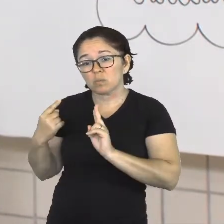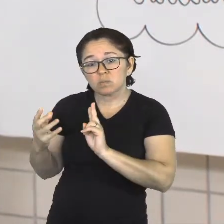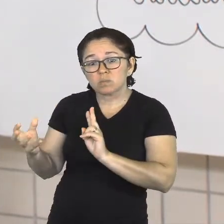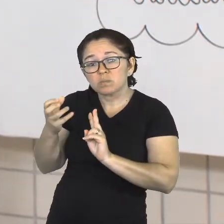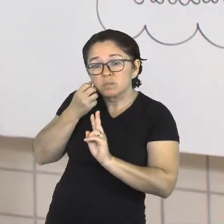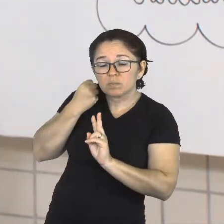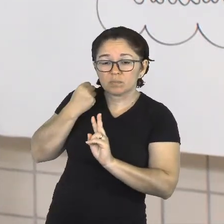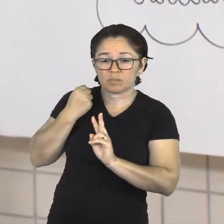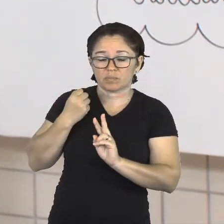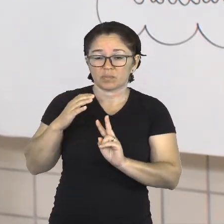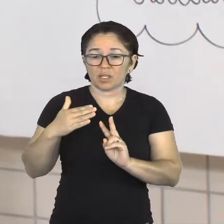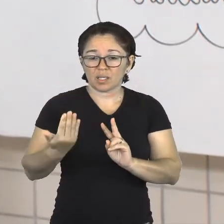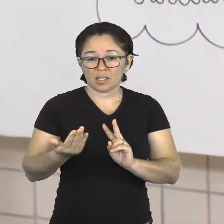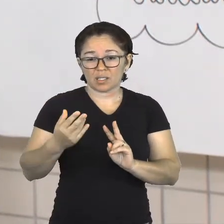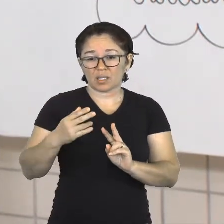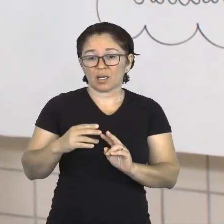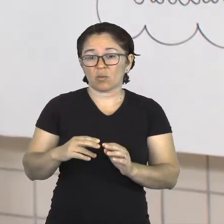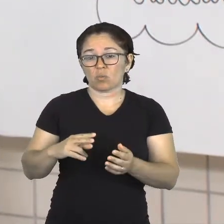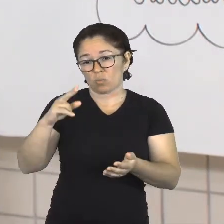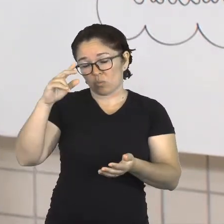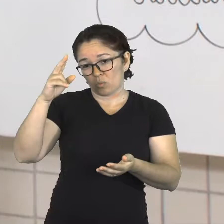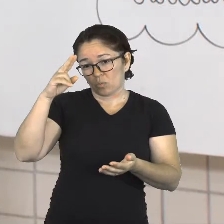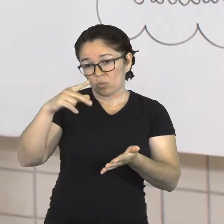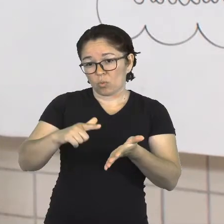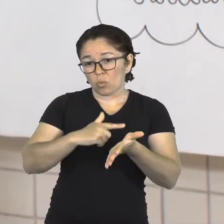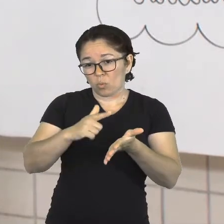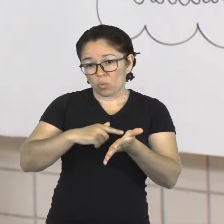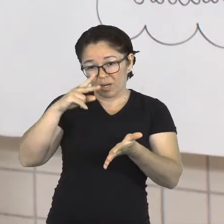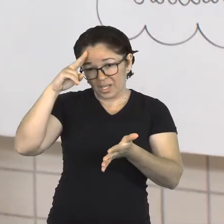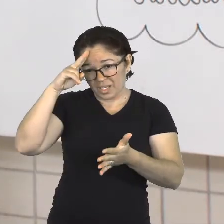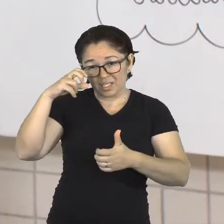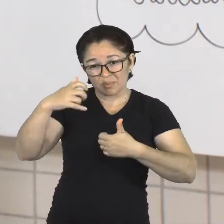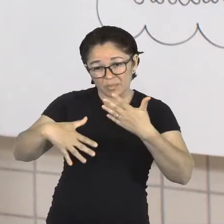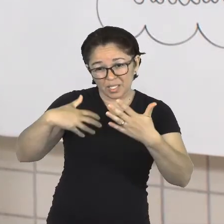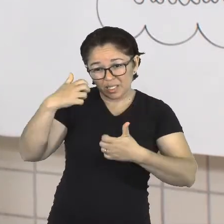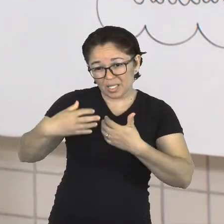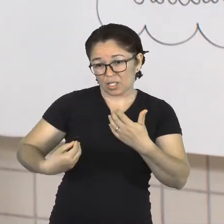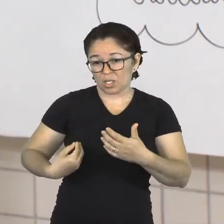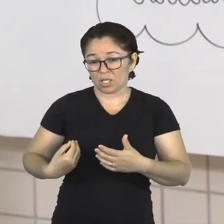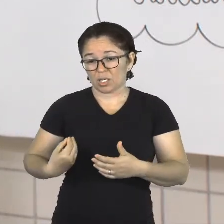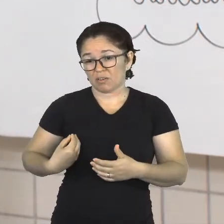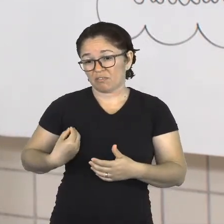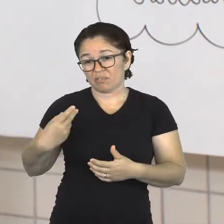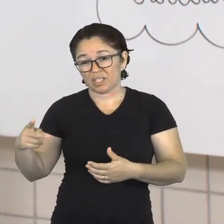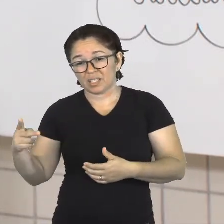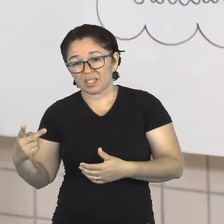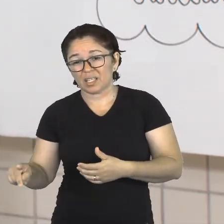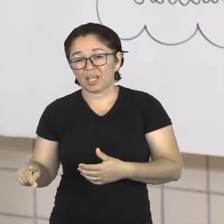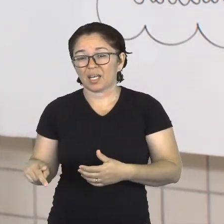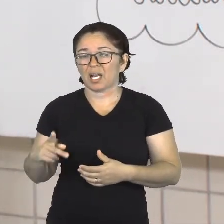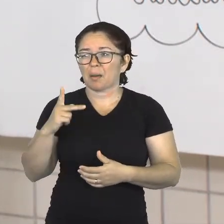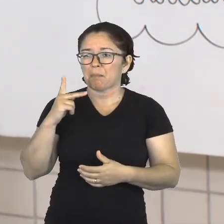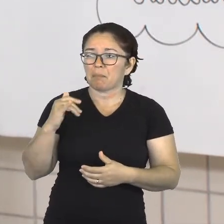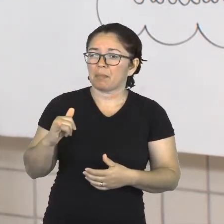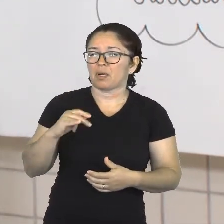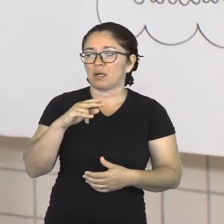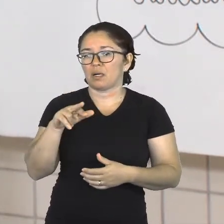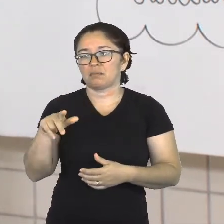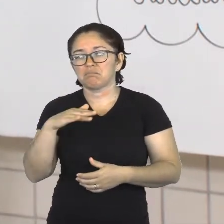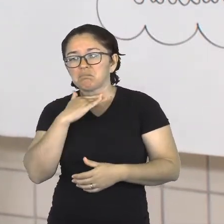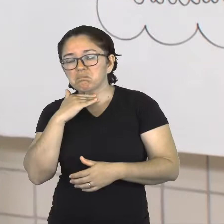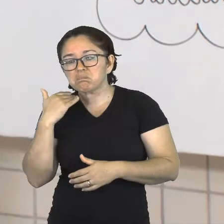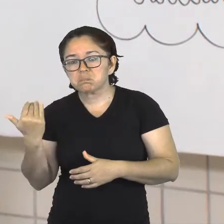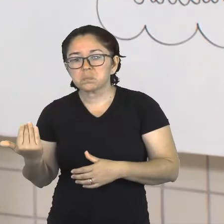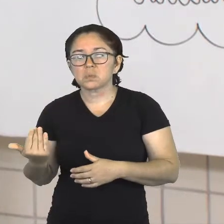toda a trajetória da menina, porque ela acompanha a perda que ela teve dos pais, do irmão, e aí ela passa a ser